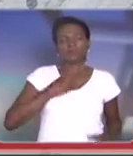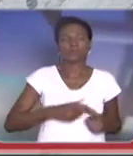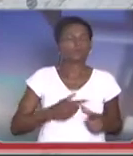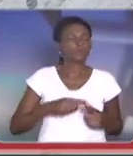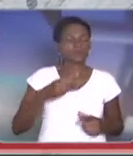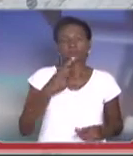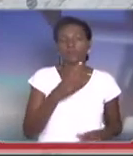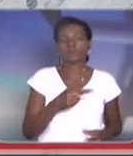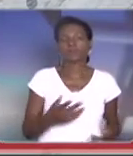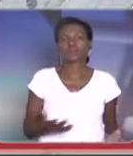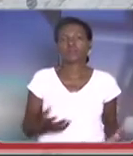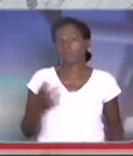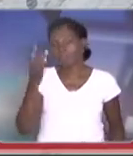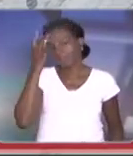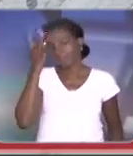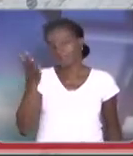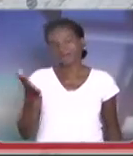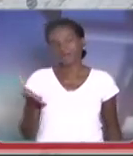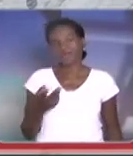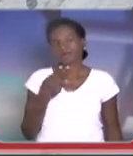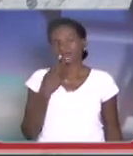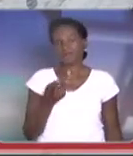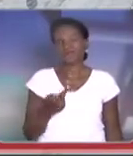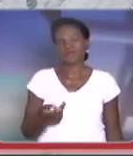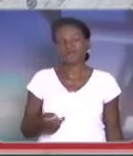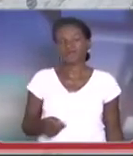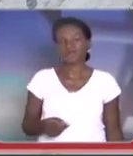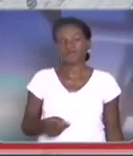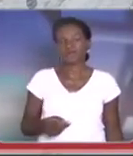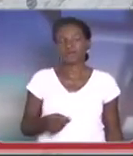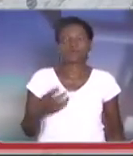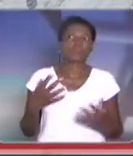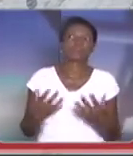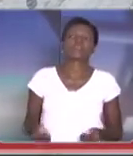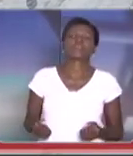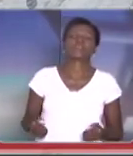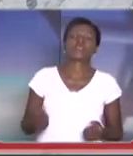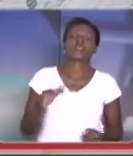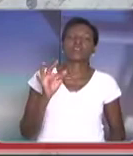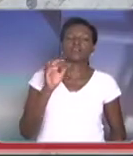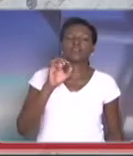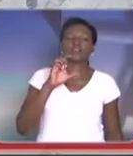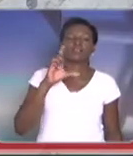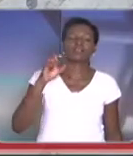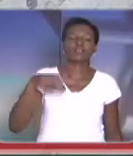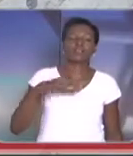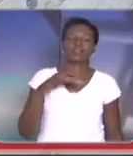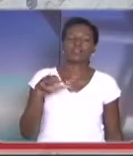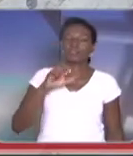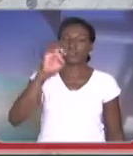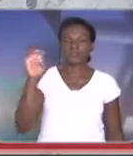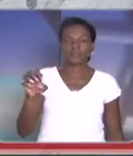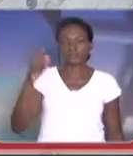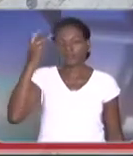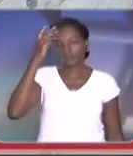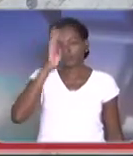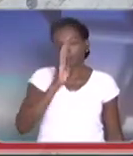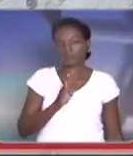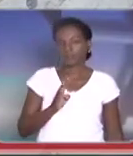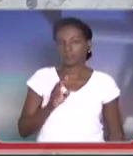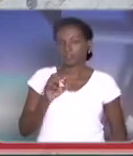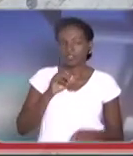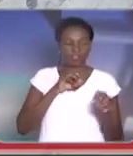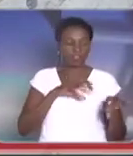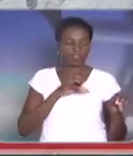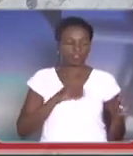do que assumir realmente a falência do nosso Estado brasileiro quanto à educação, quanto